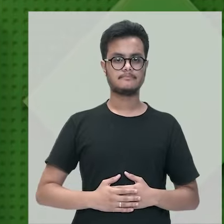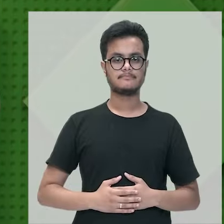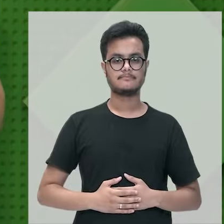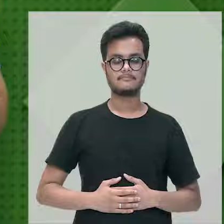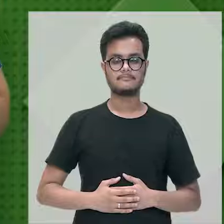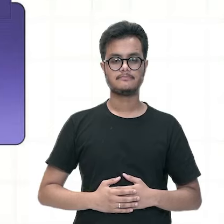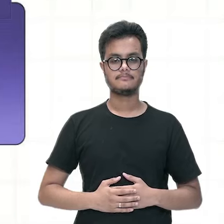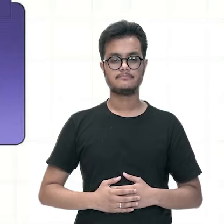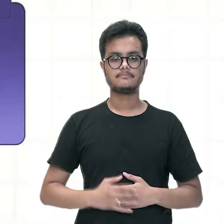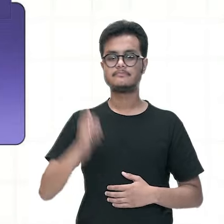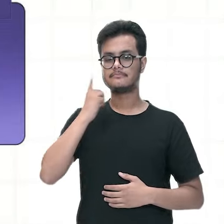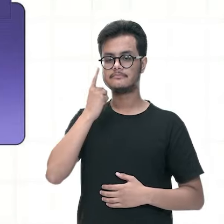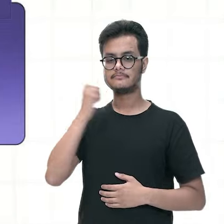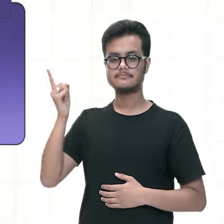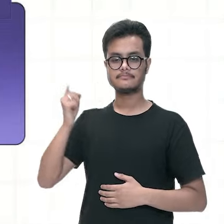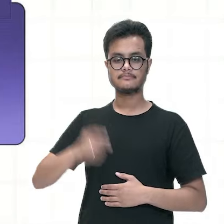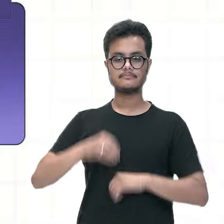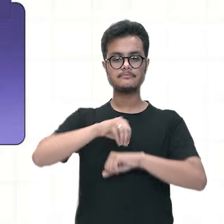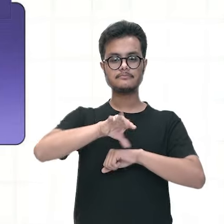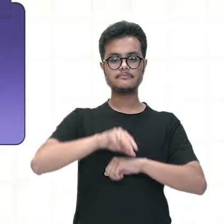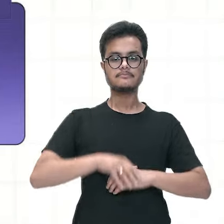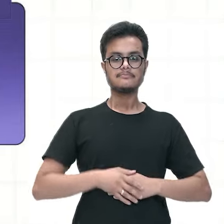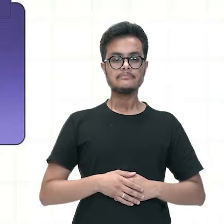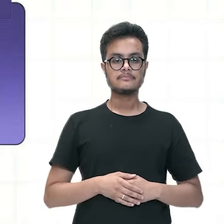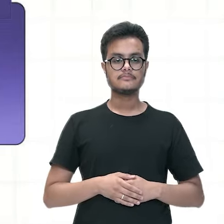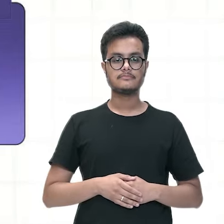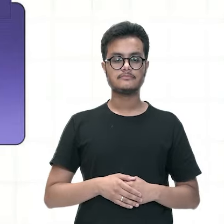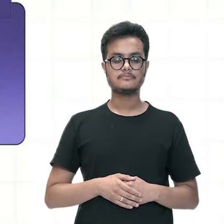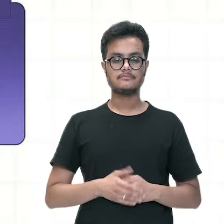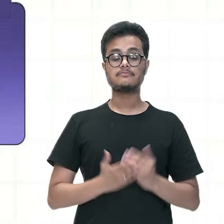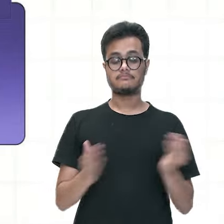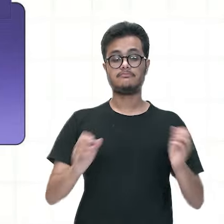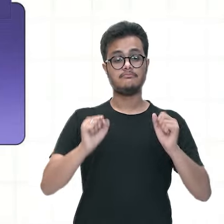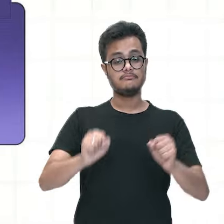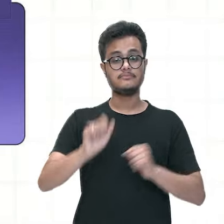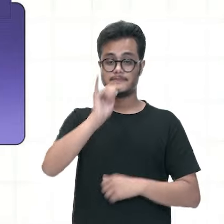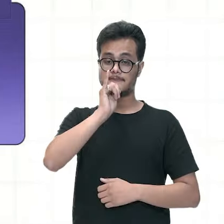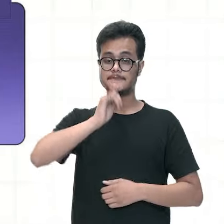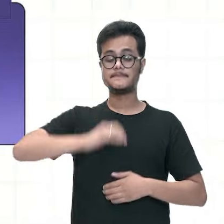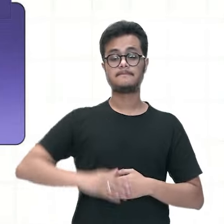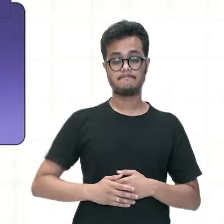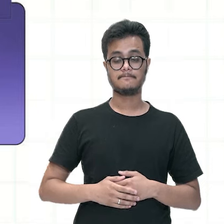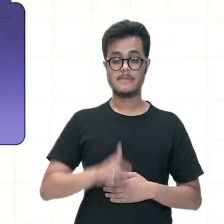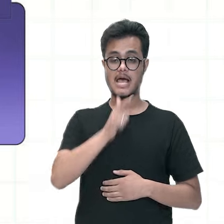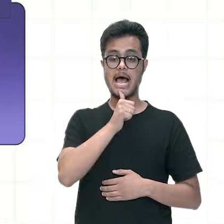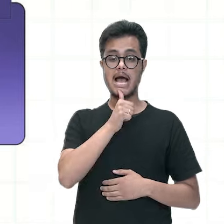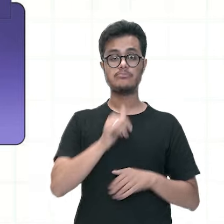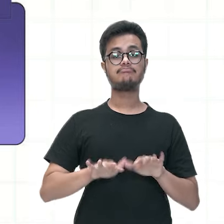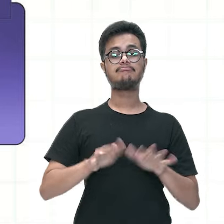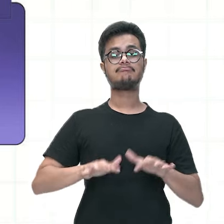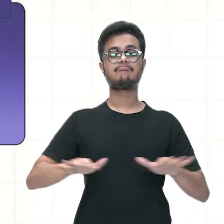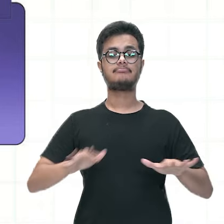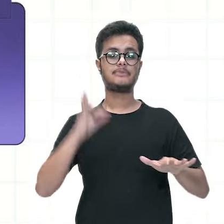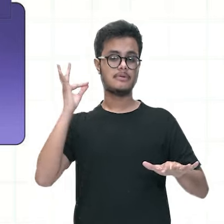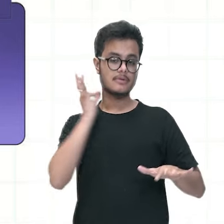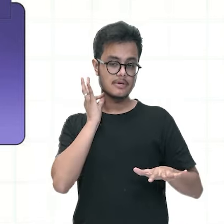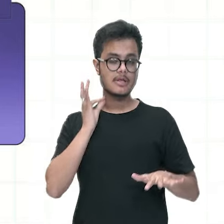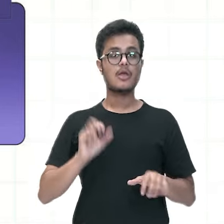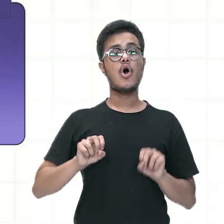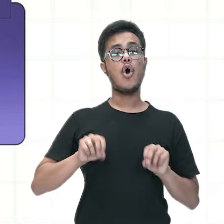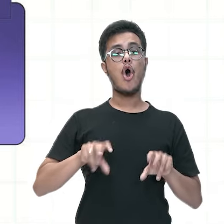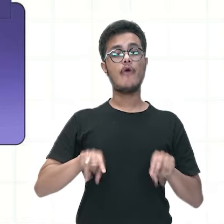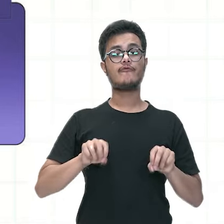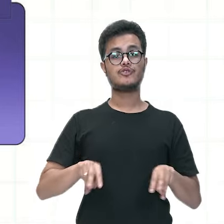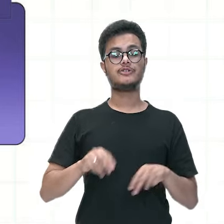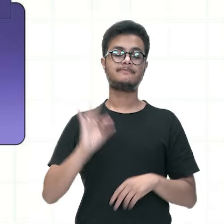então observe aí algumas dicas nesse caso a gente pode evitar com que esse mosquito ele deposite os